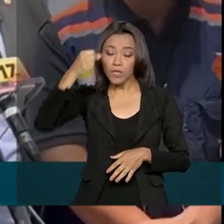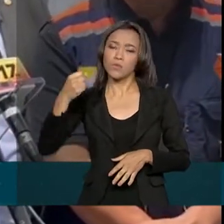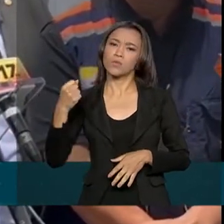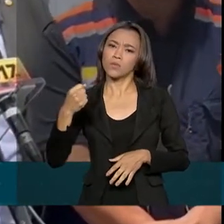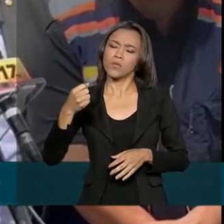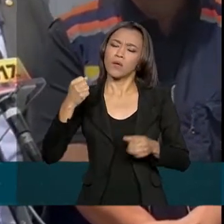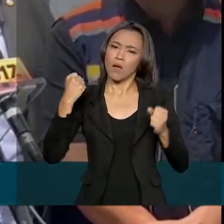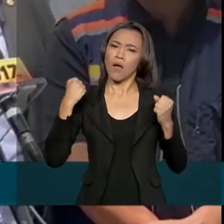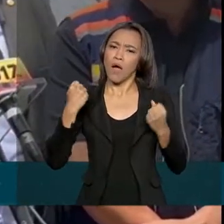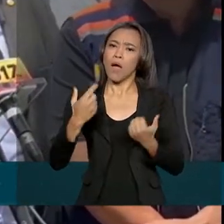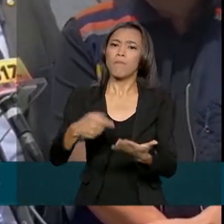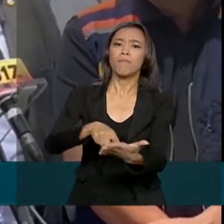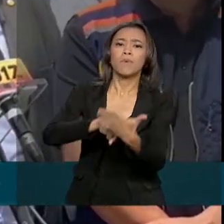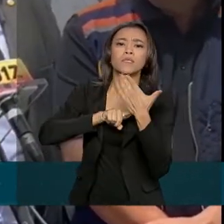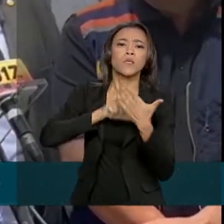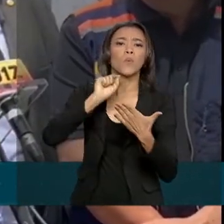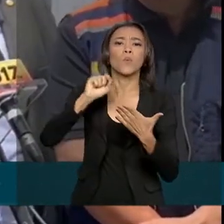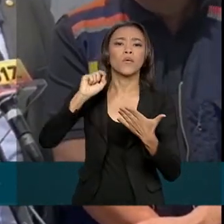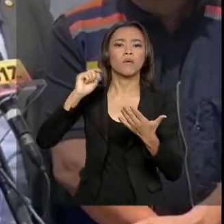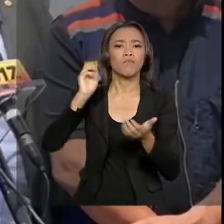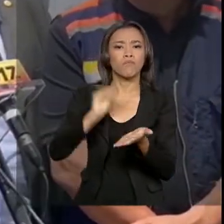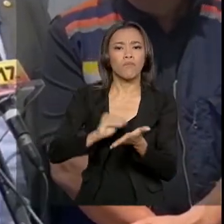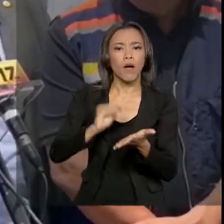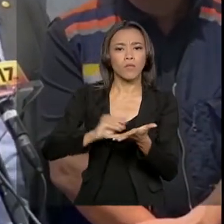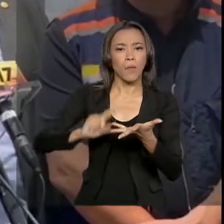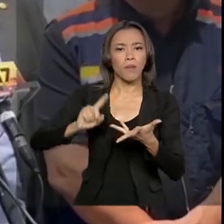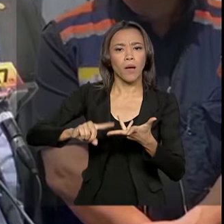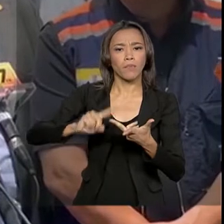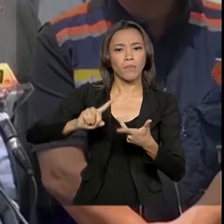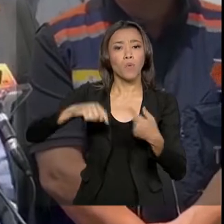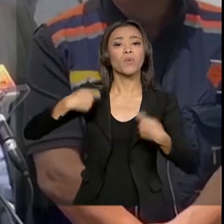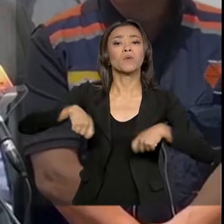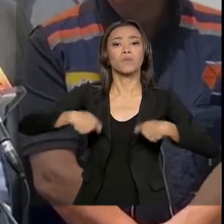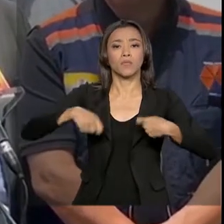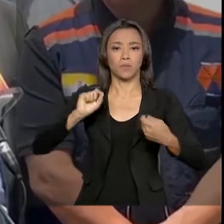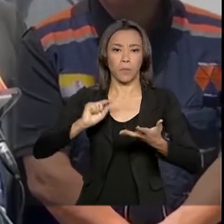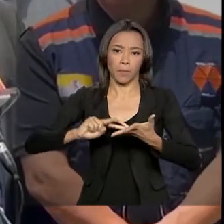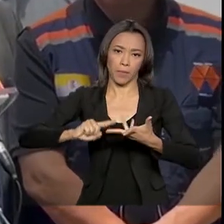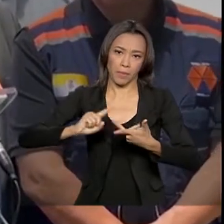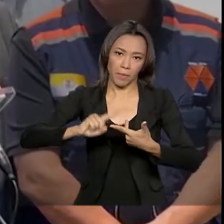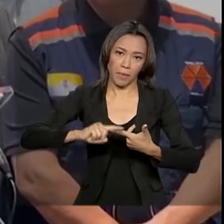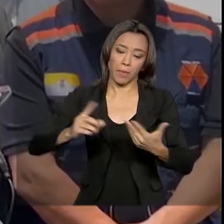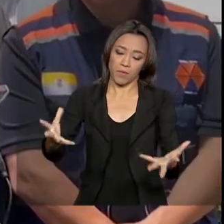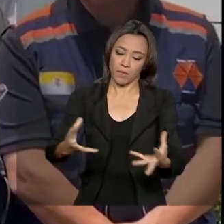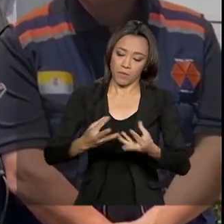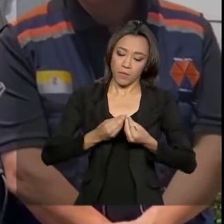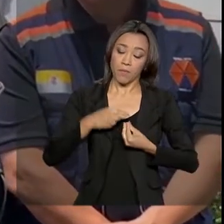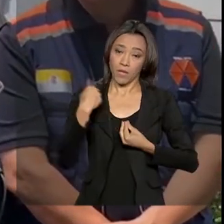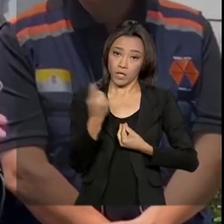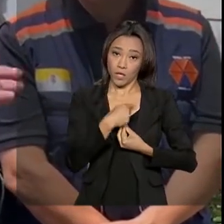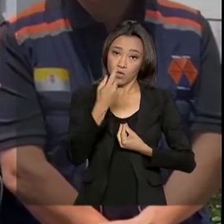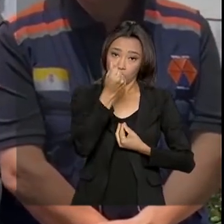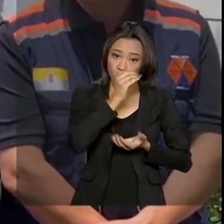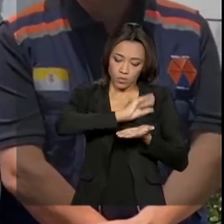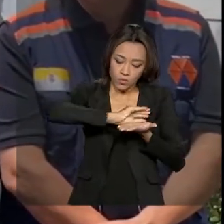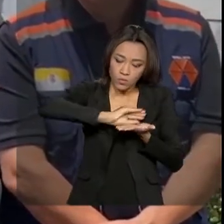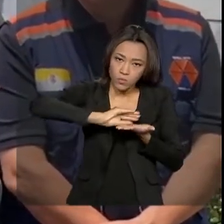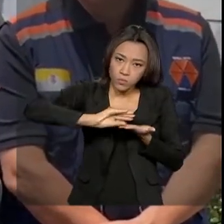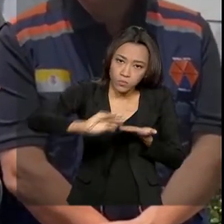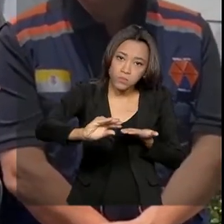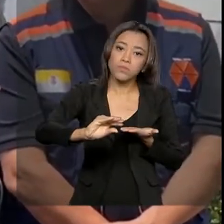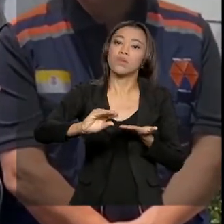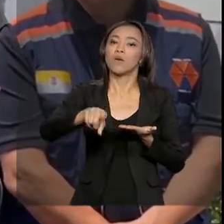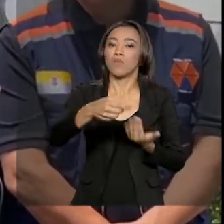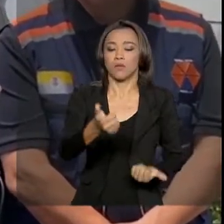apresentar essas demandas. Para que o governo federal possa, o quanto antes, repassar os recursos necessários para trazer esse